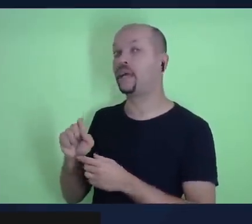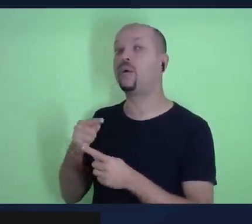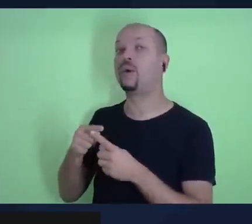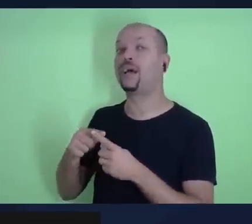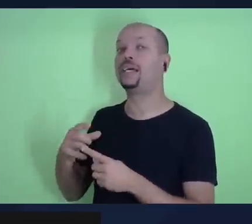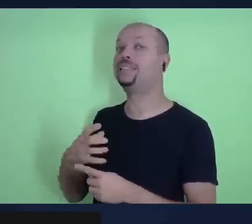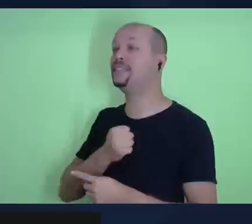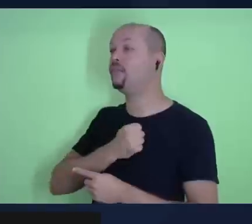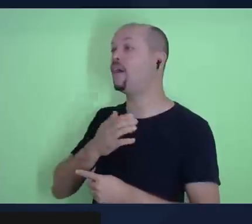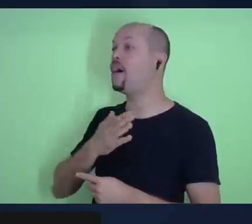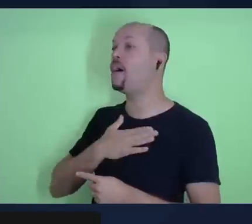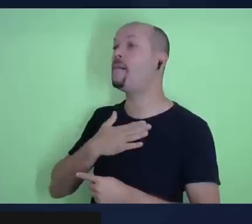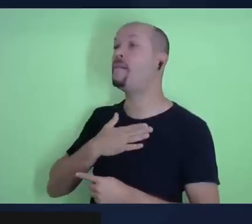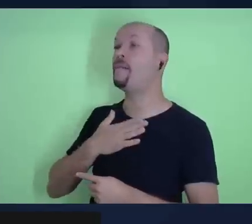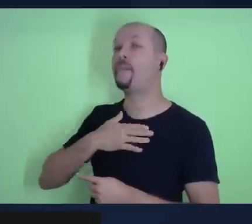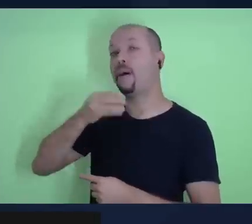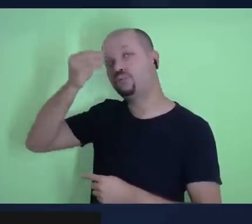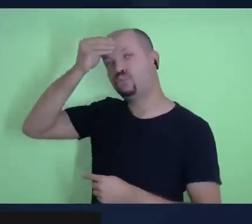sobrinho.